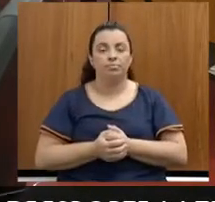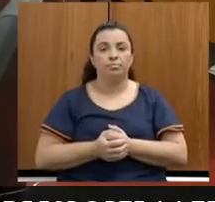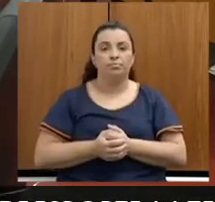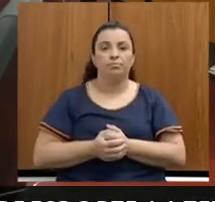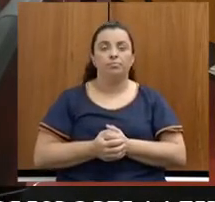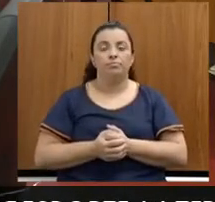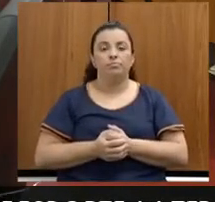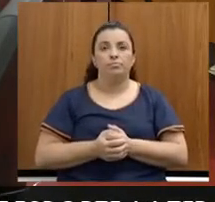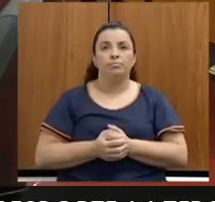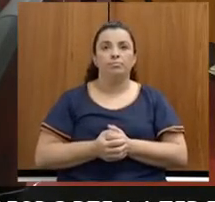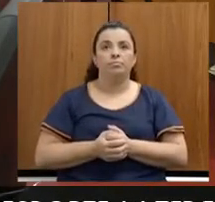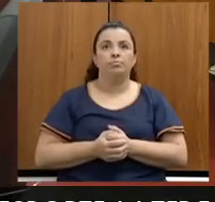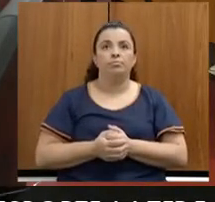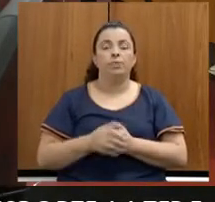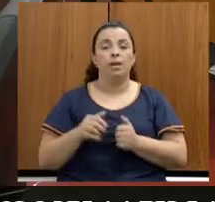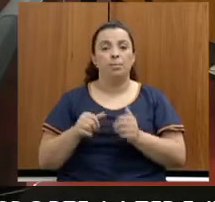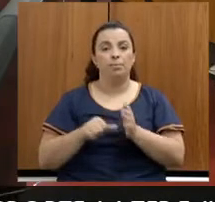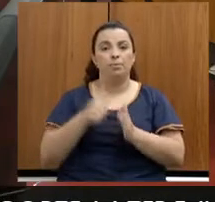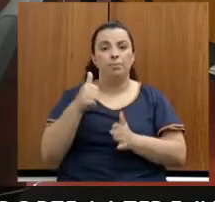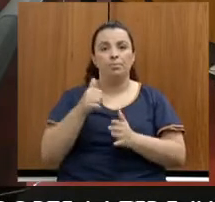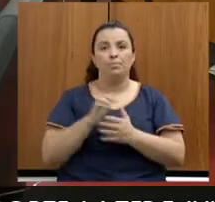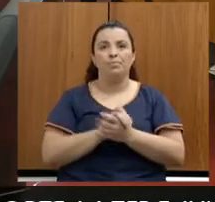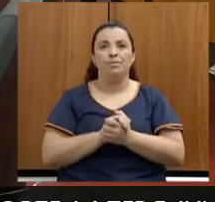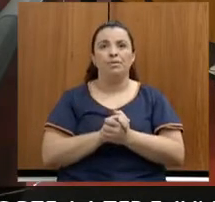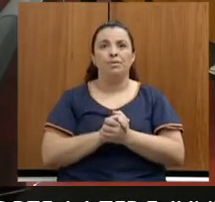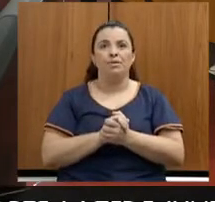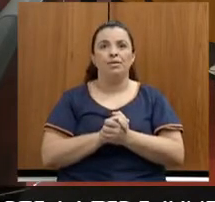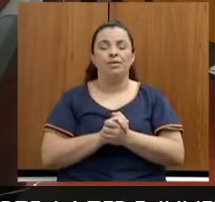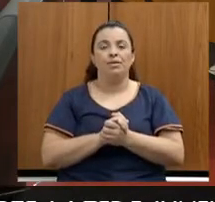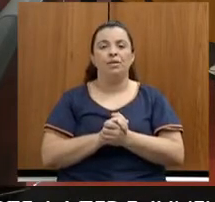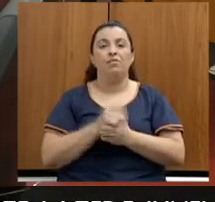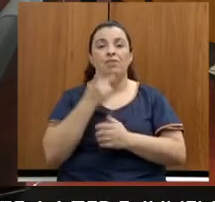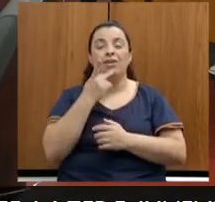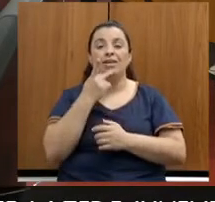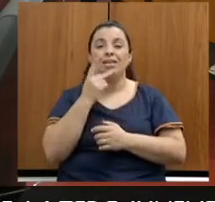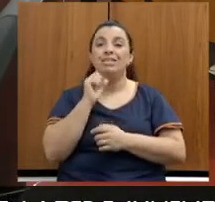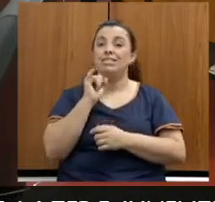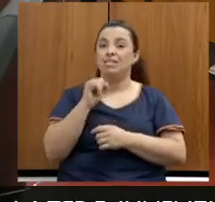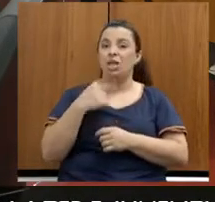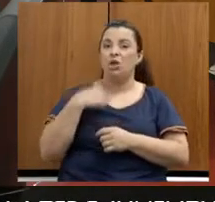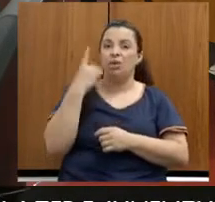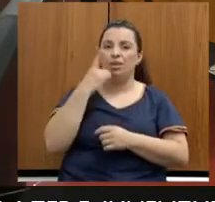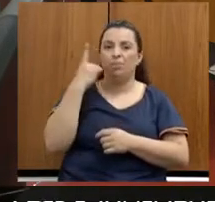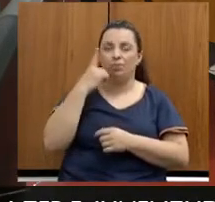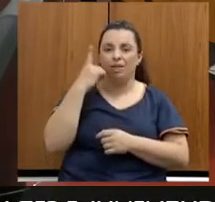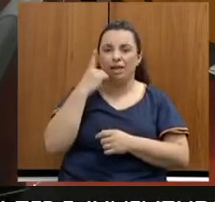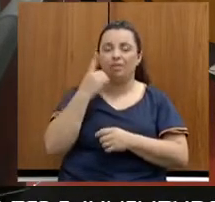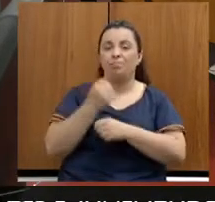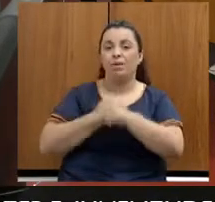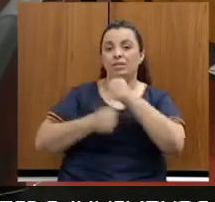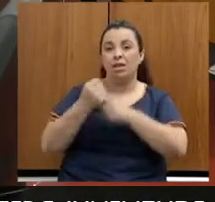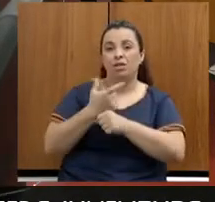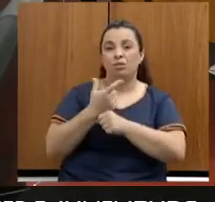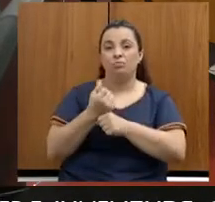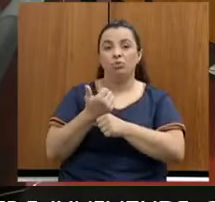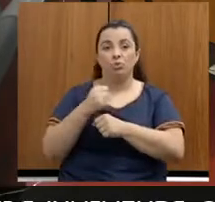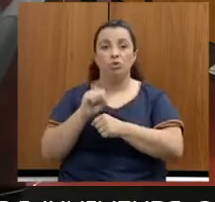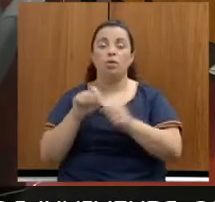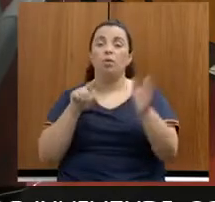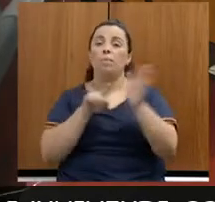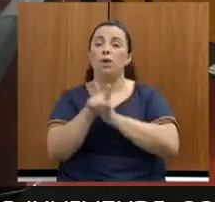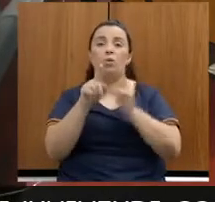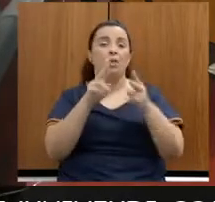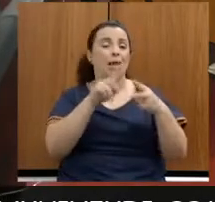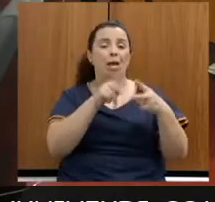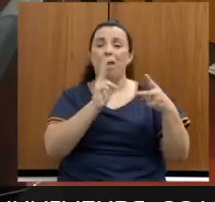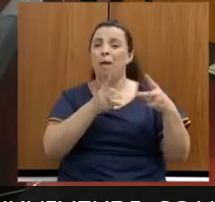Primeiro, registrar a secretária que se eu fosse deputada estadual em 2018, eu teria feito as mesmas perguntas, porque eu acho que a nossa tarefa